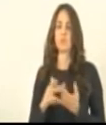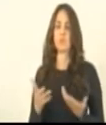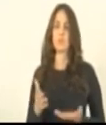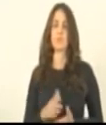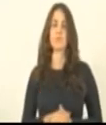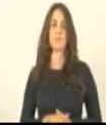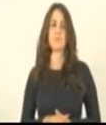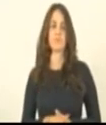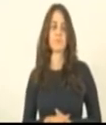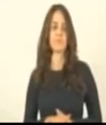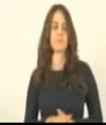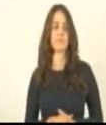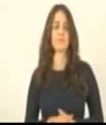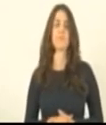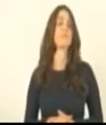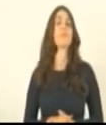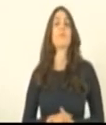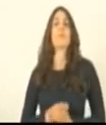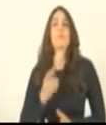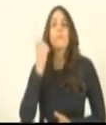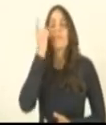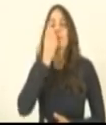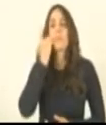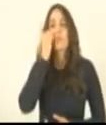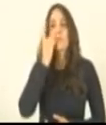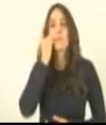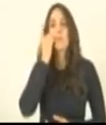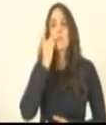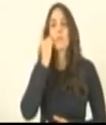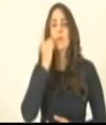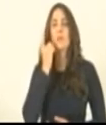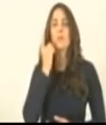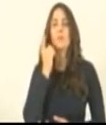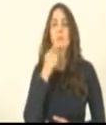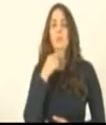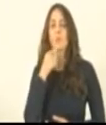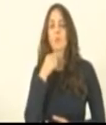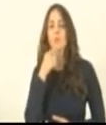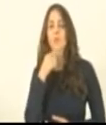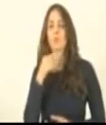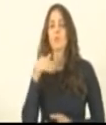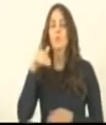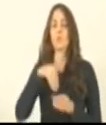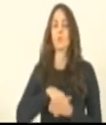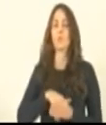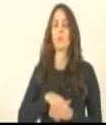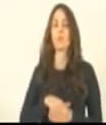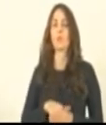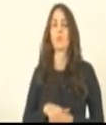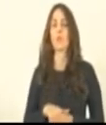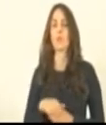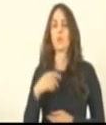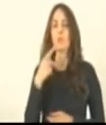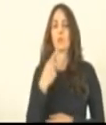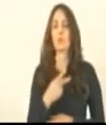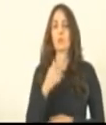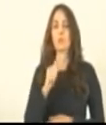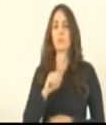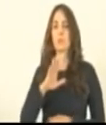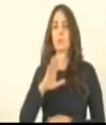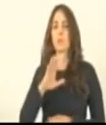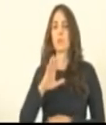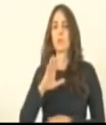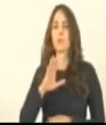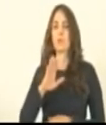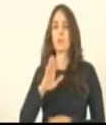Bom, os deputados que não obtiveram sucesso no painel. Deputado Pablo Moribeck. Vota